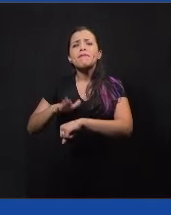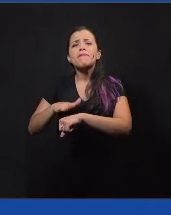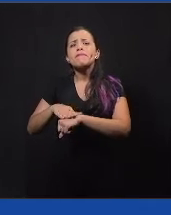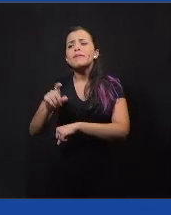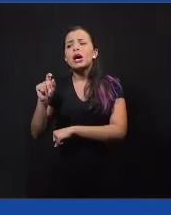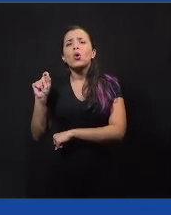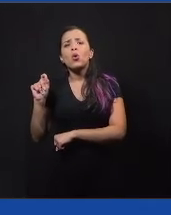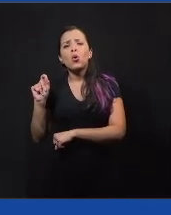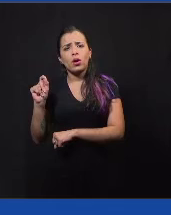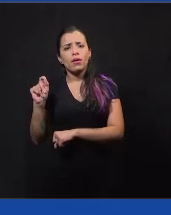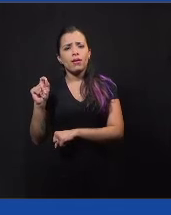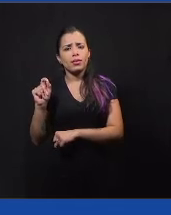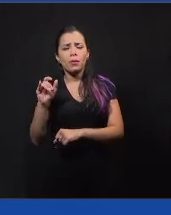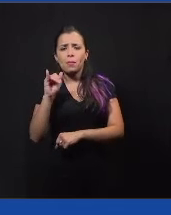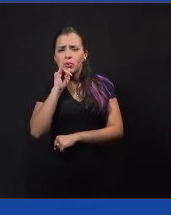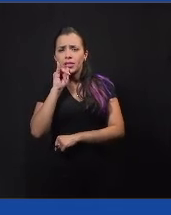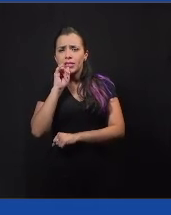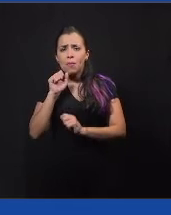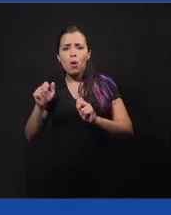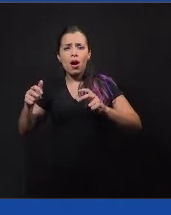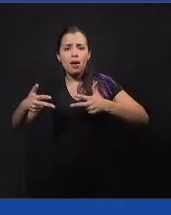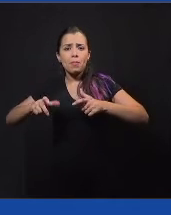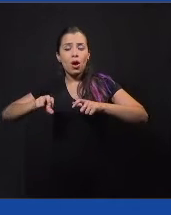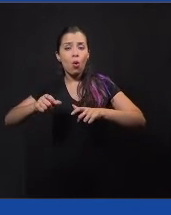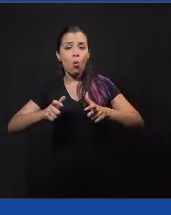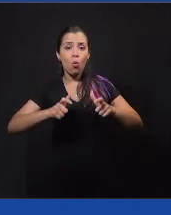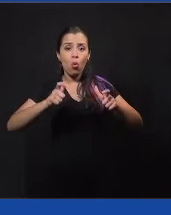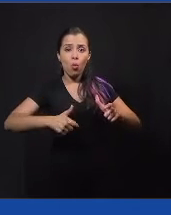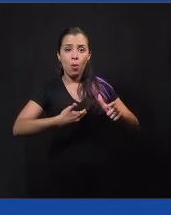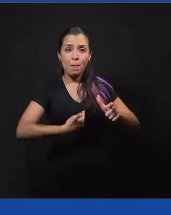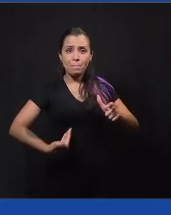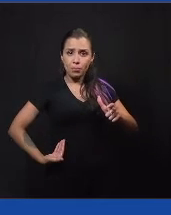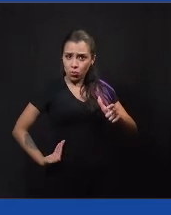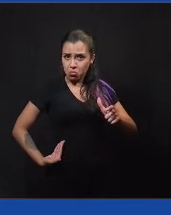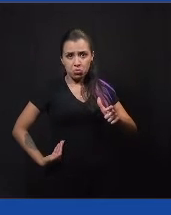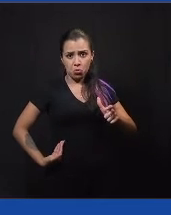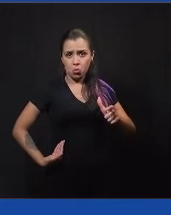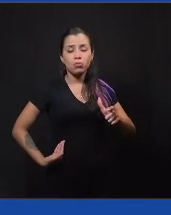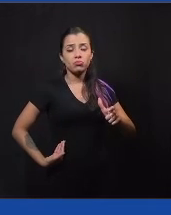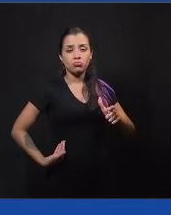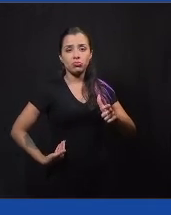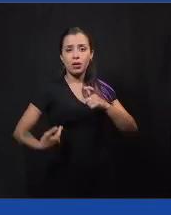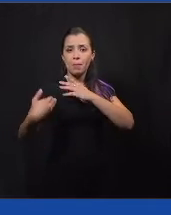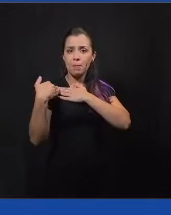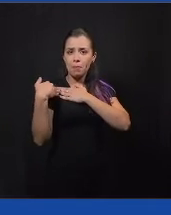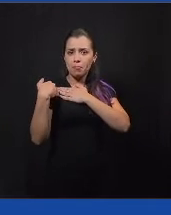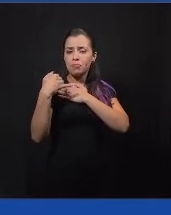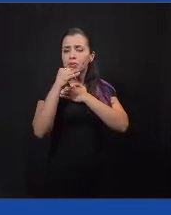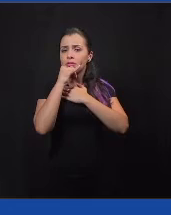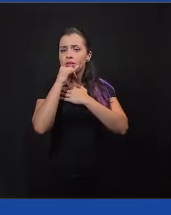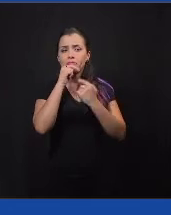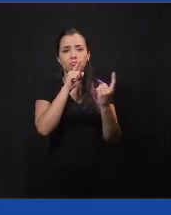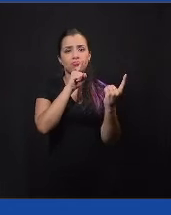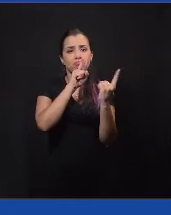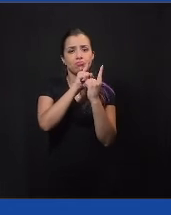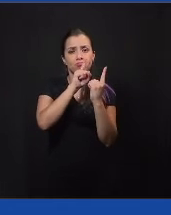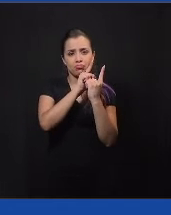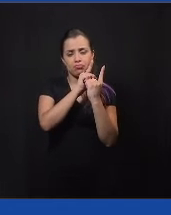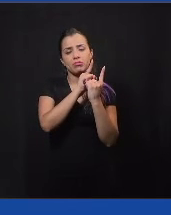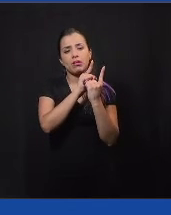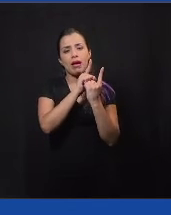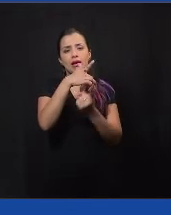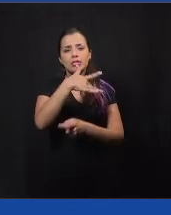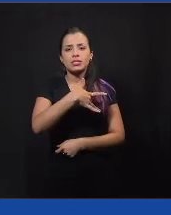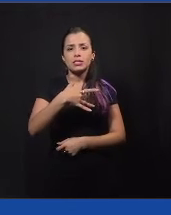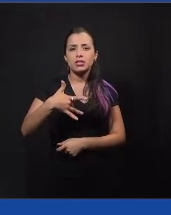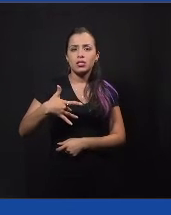Municipal até uma unidade pública, uma unidade de plano de atendimento, de saúde, o Tribunal